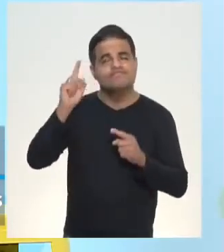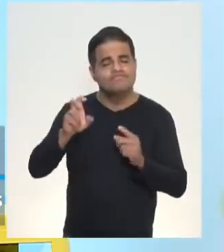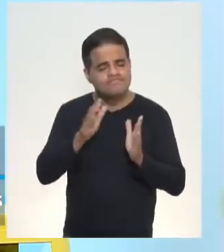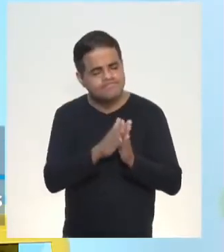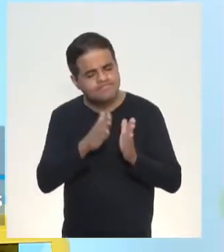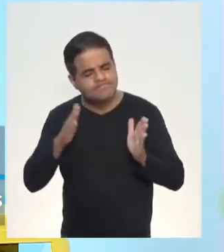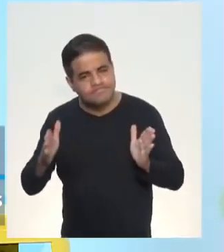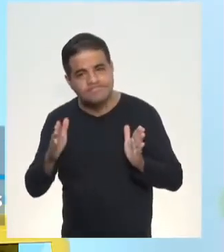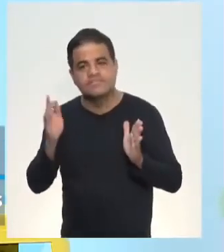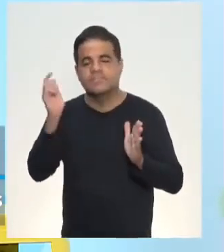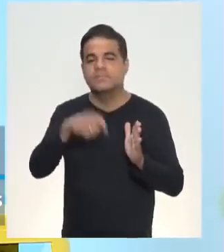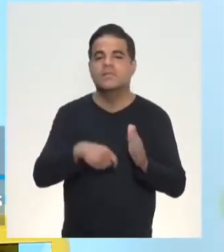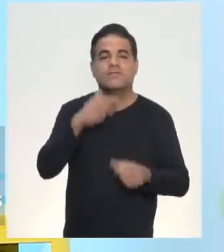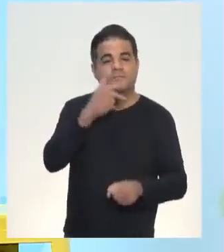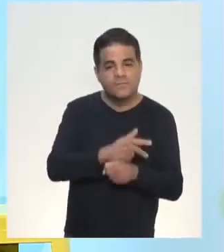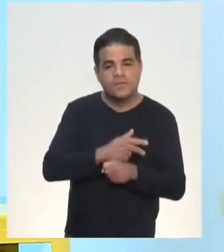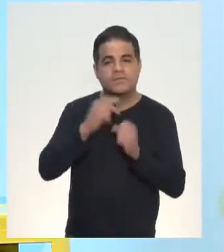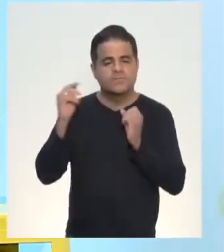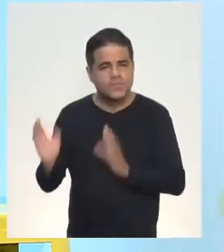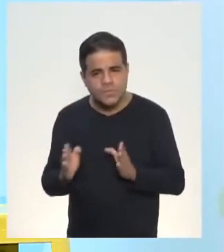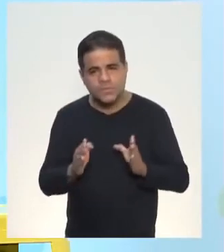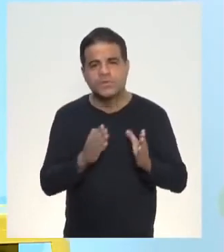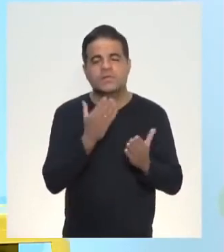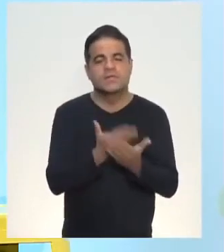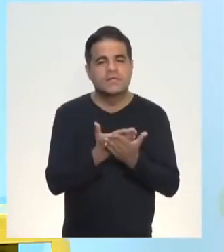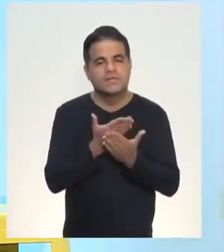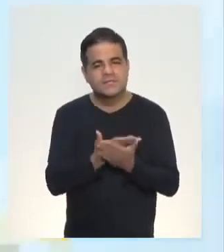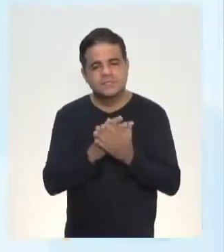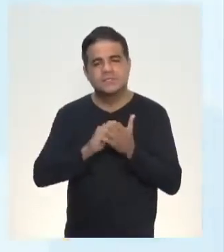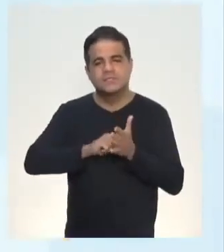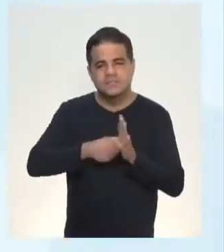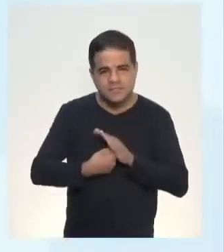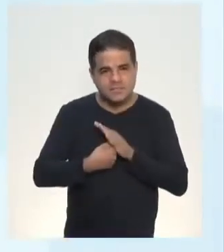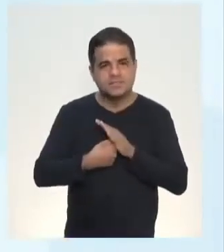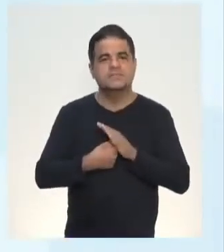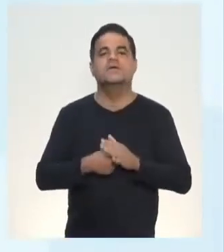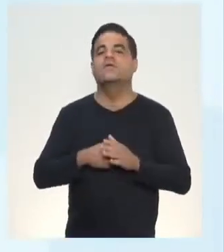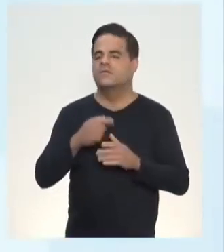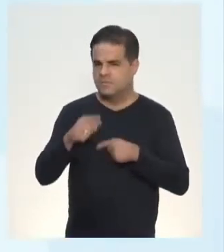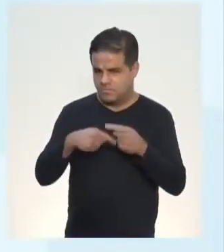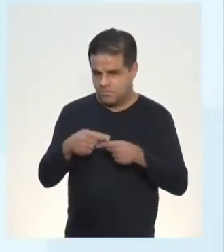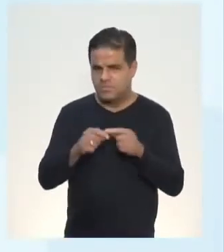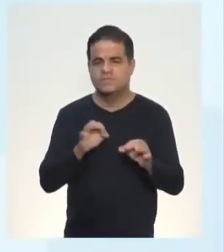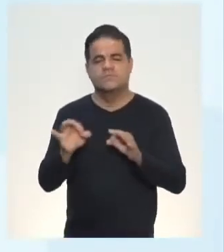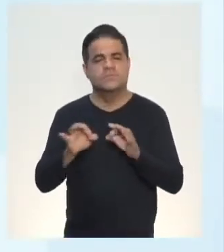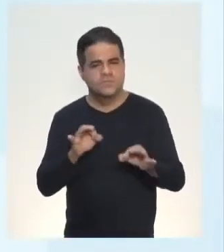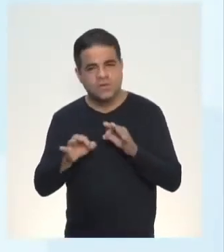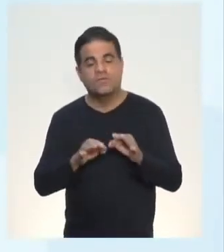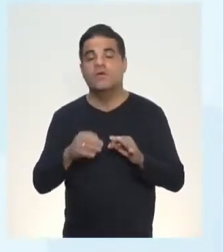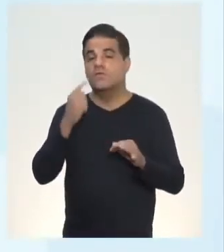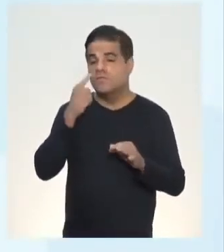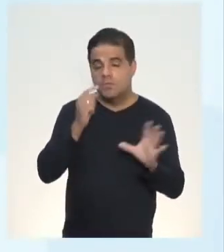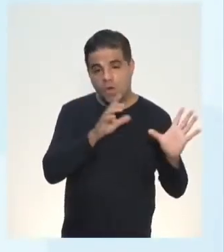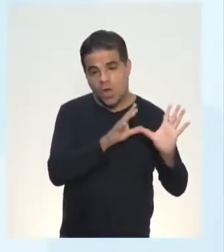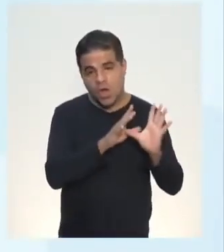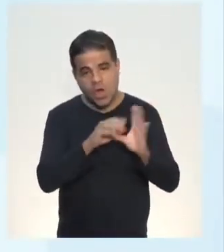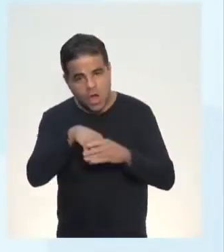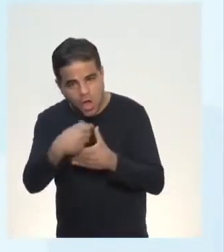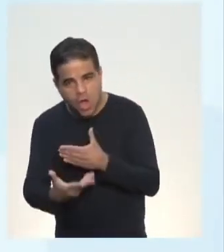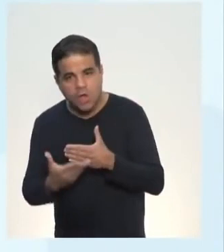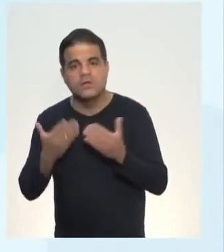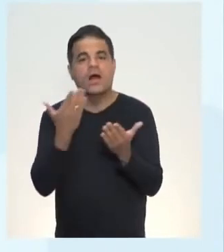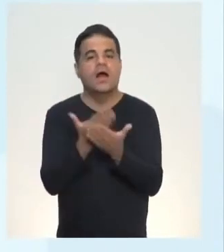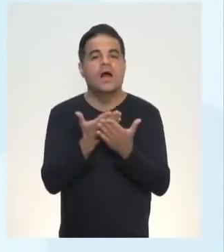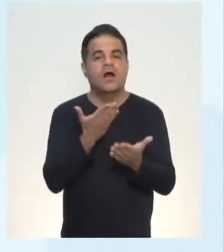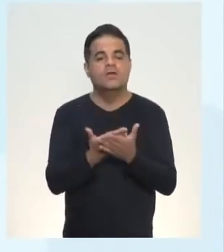pequeno trecho daquele vídeo que a gente passou na aula, que está travado, infelizmente, ainda, mas a gente vai resolver. Vamos ao conteúdo da aula de